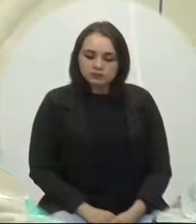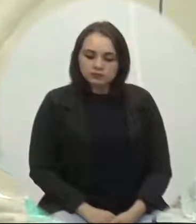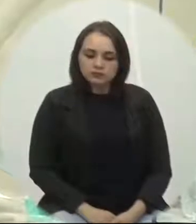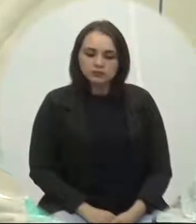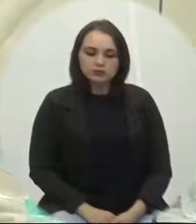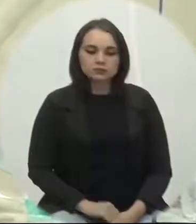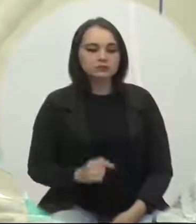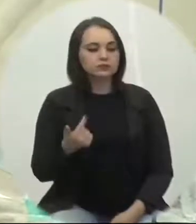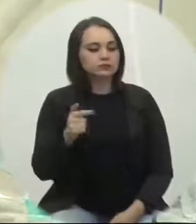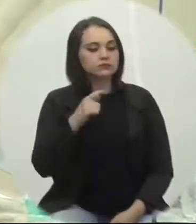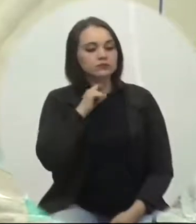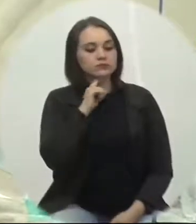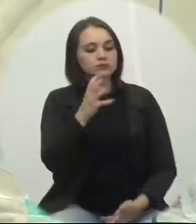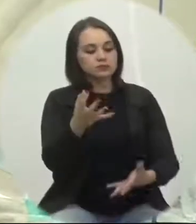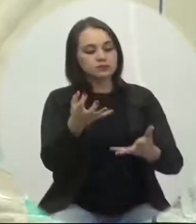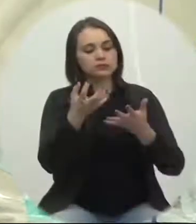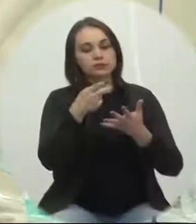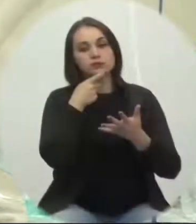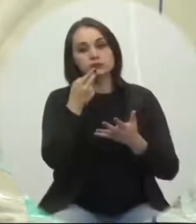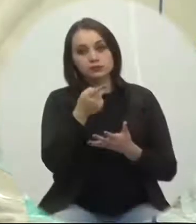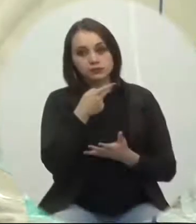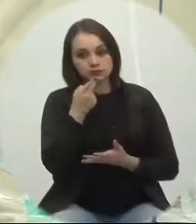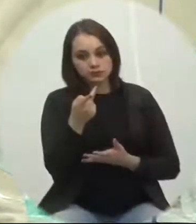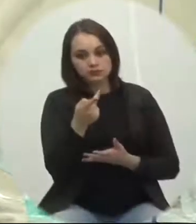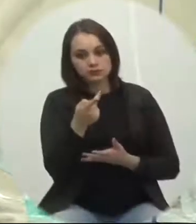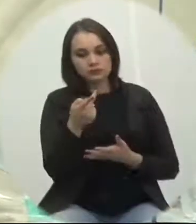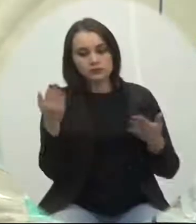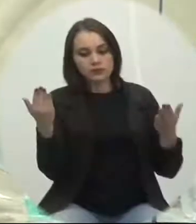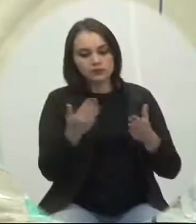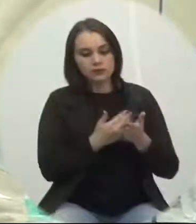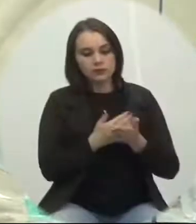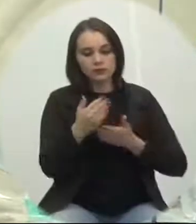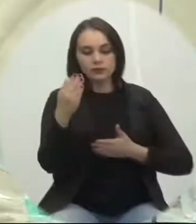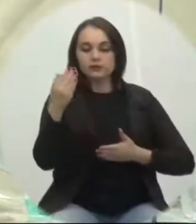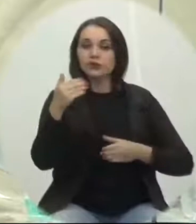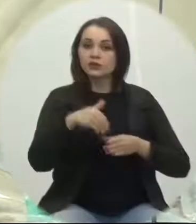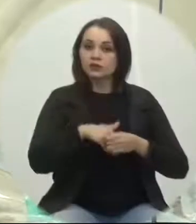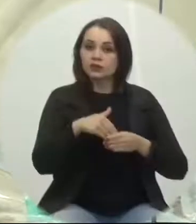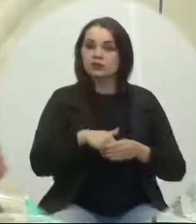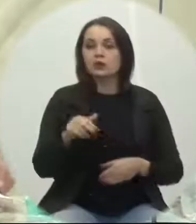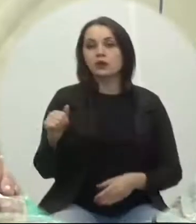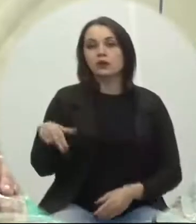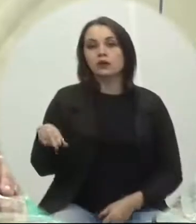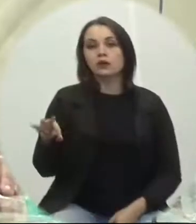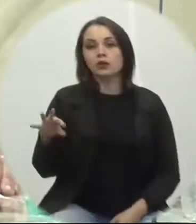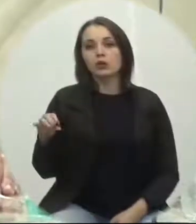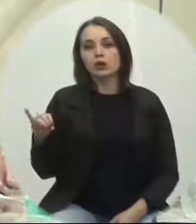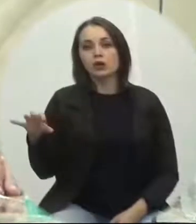não havendo mais quem queira discutir está em votação como vota o vereador Antônio Manuel